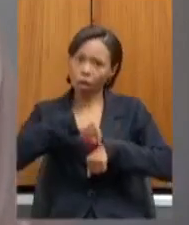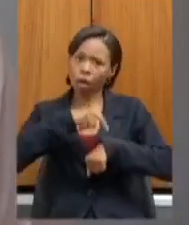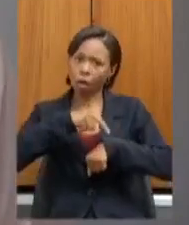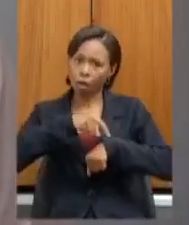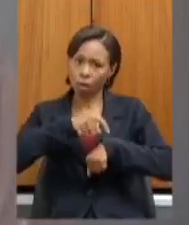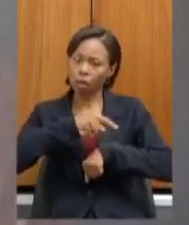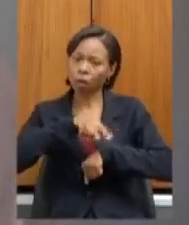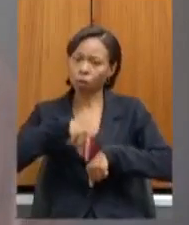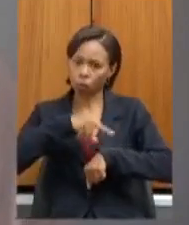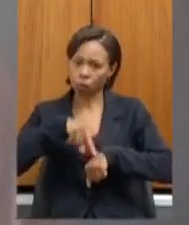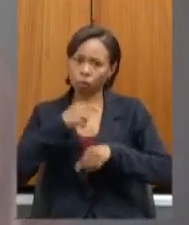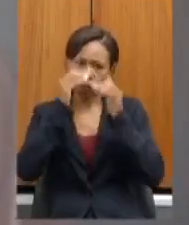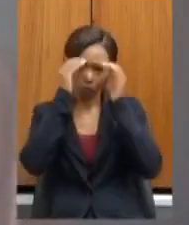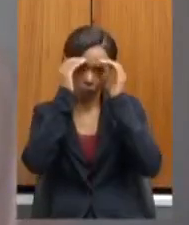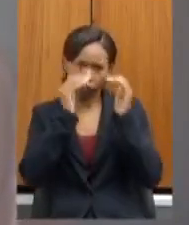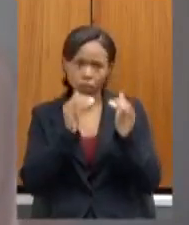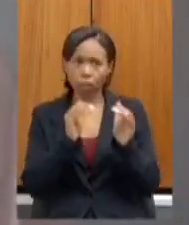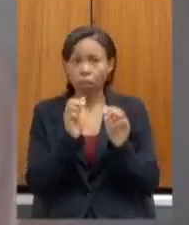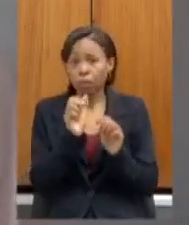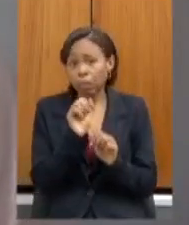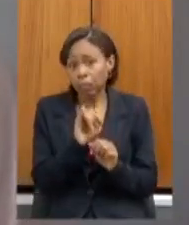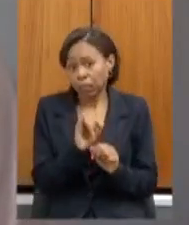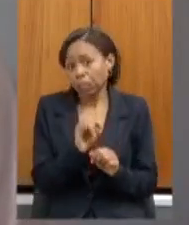caso a carga horária não fosse